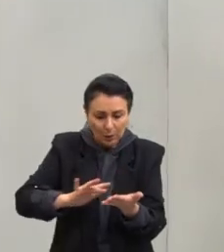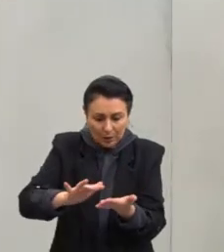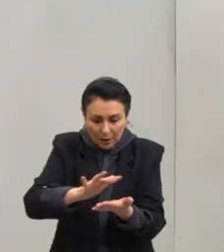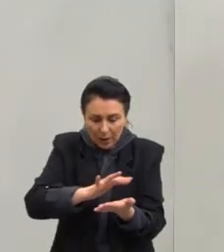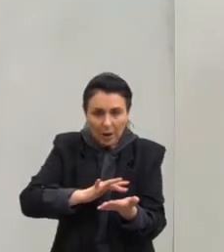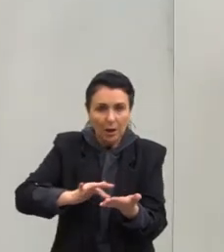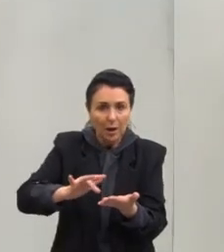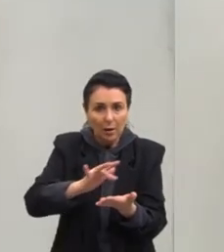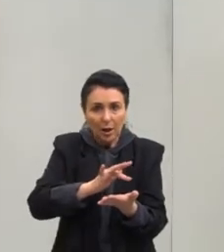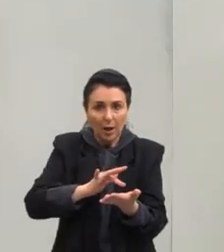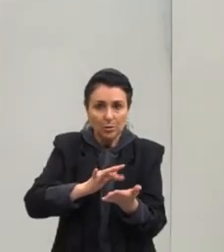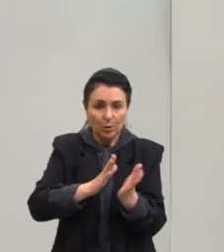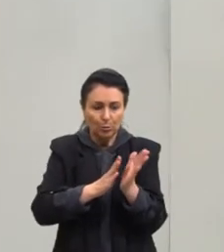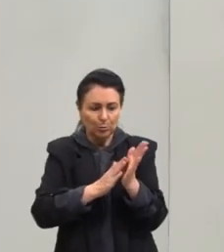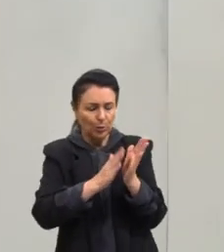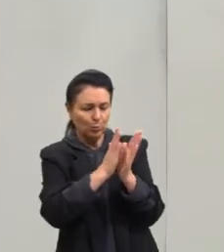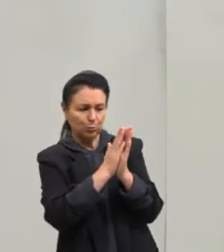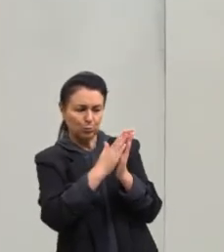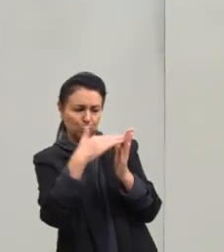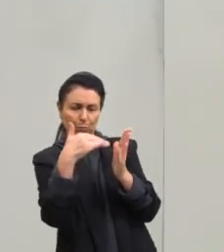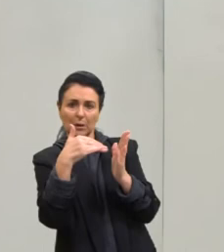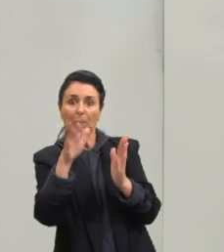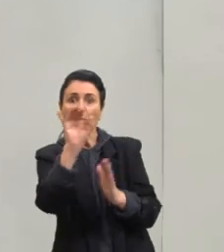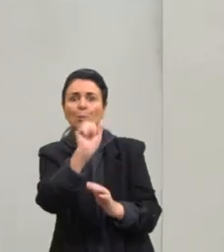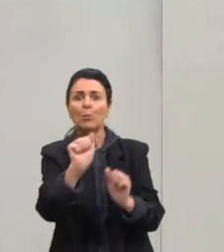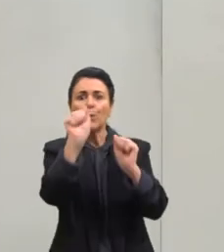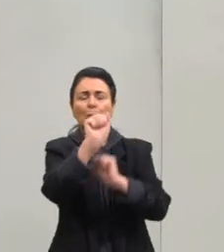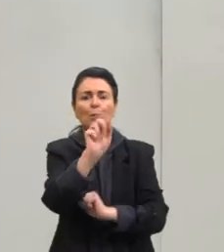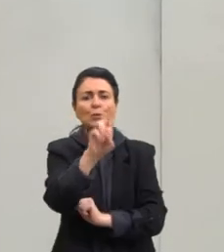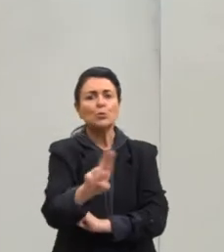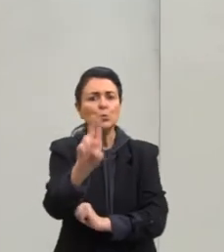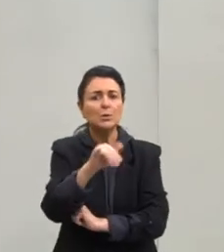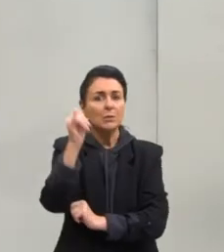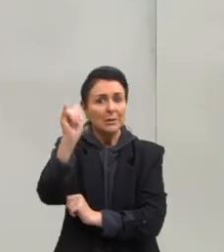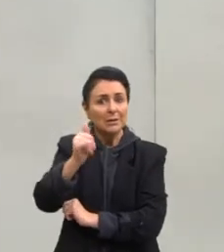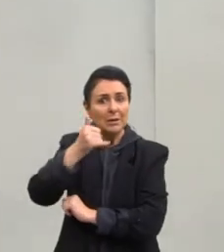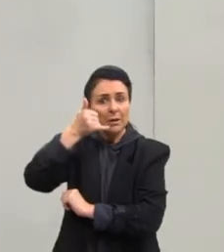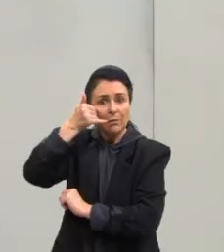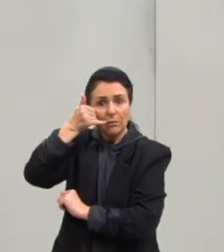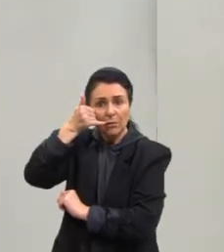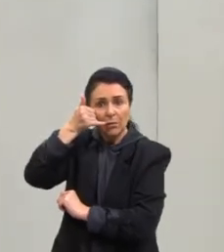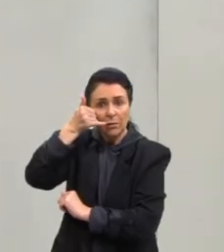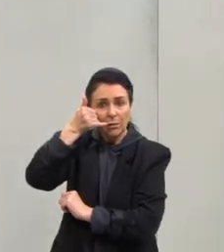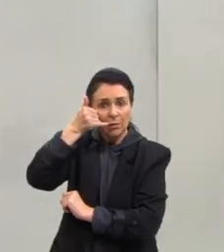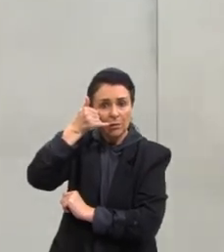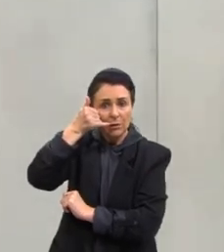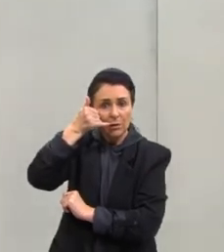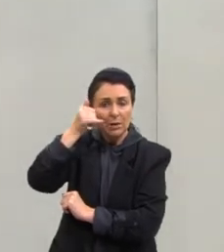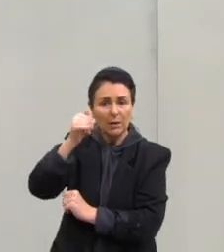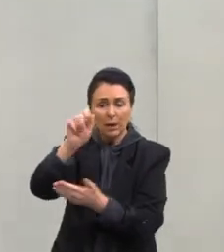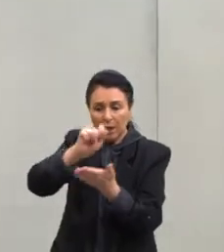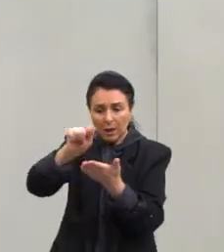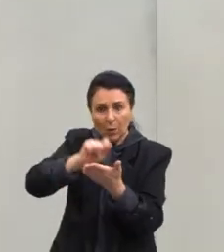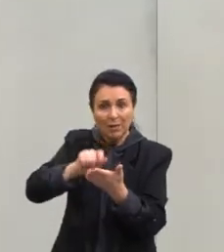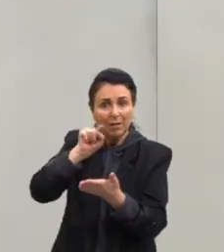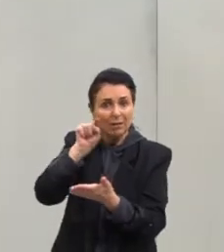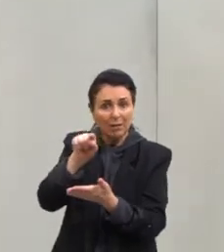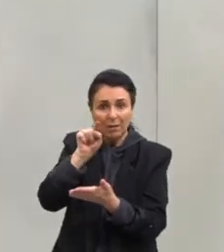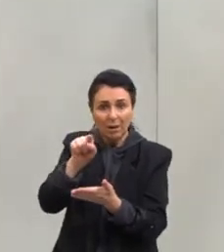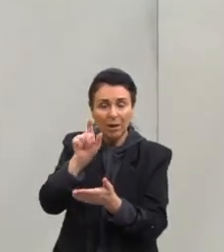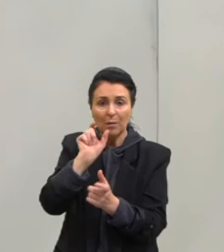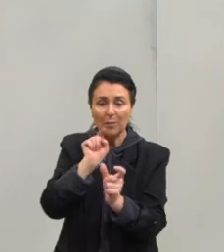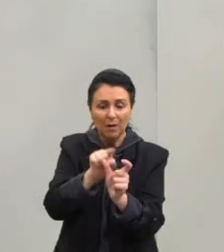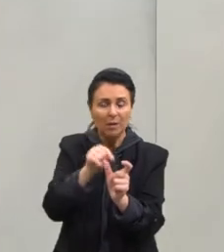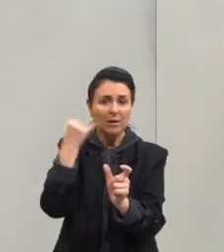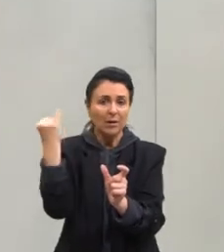ok? No teu bloco de notas no teu telefone. Vai lá no teu celular e faz o teu bloco de notas e faz anotações de palavras que são importantes.